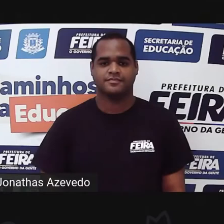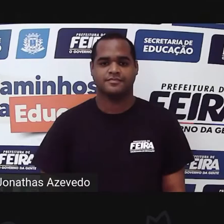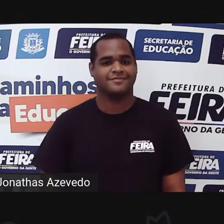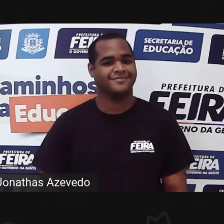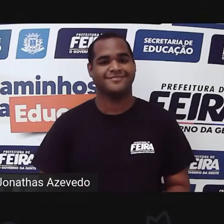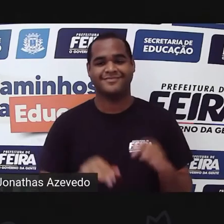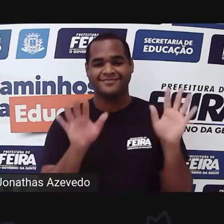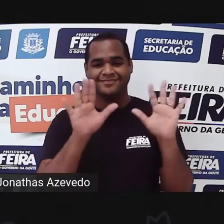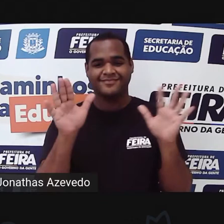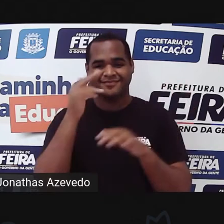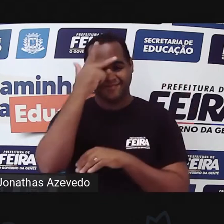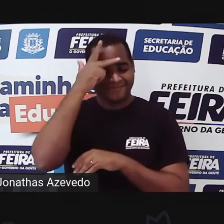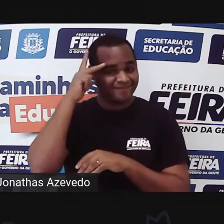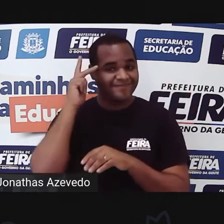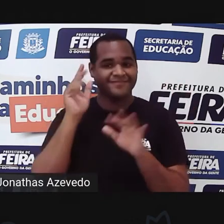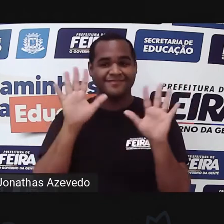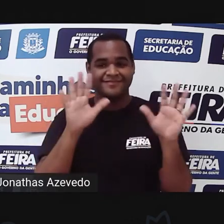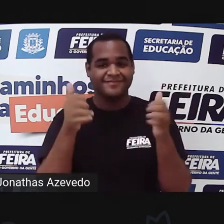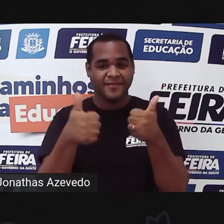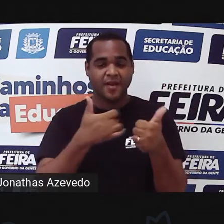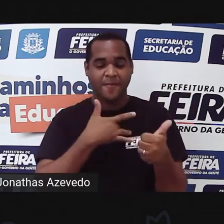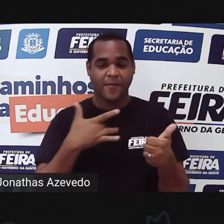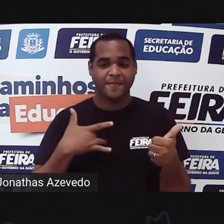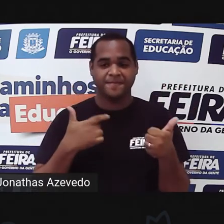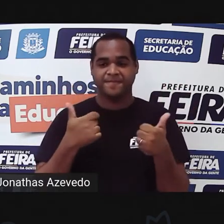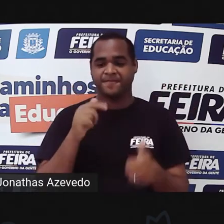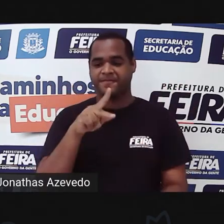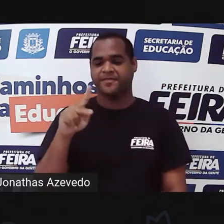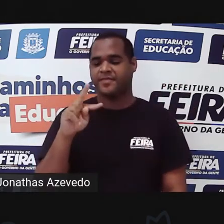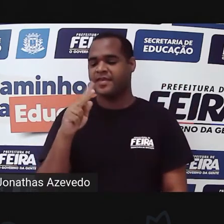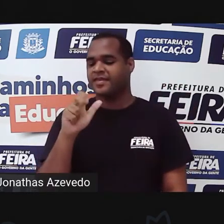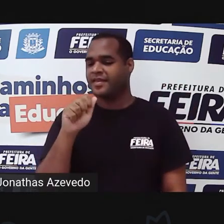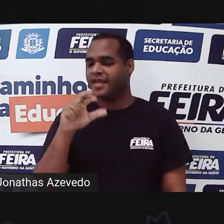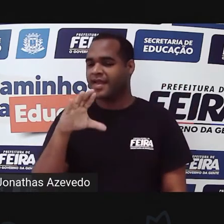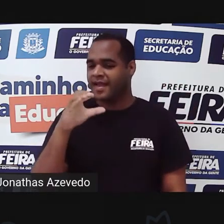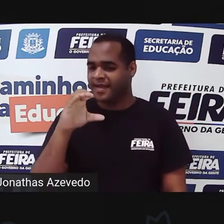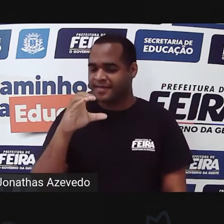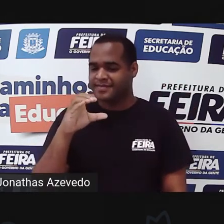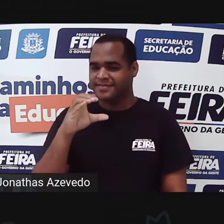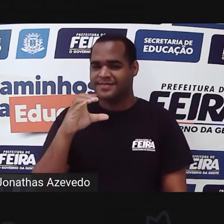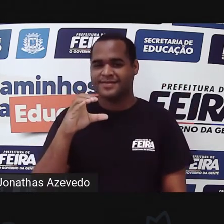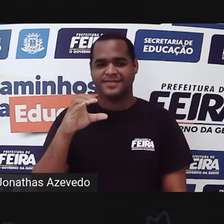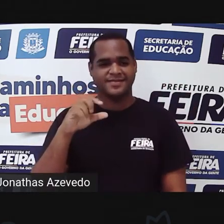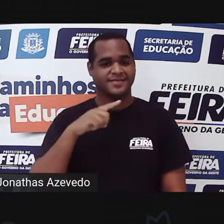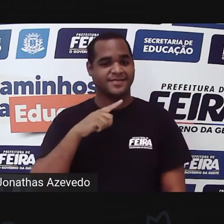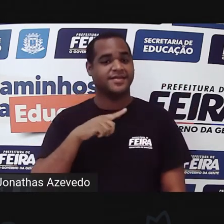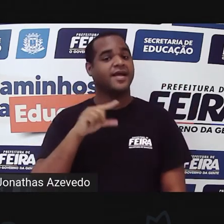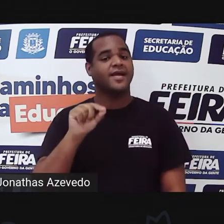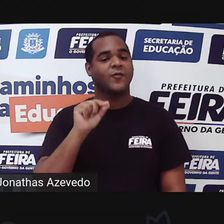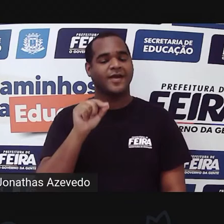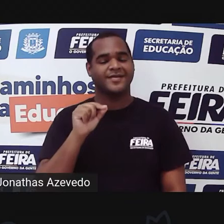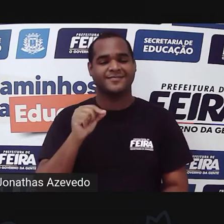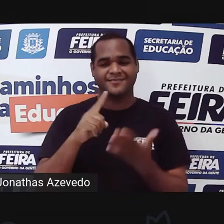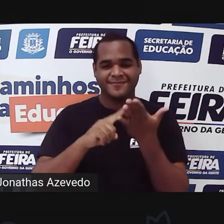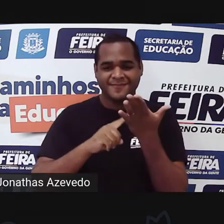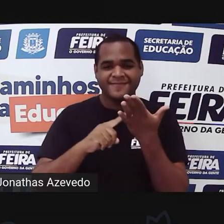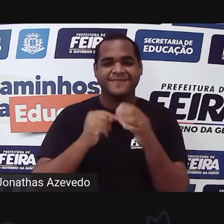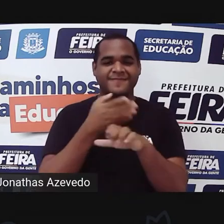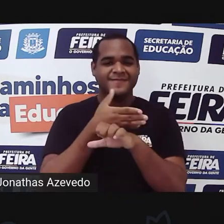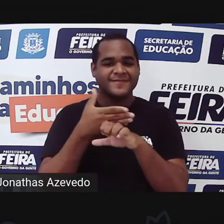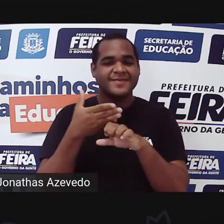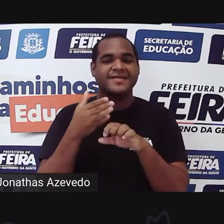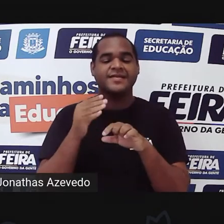Olá pessoal, tudo bem com vocês? Eu sou a professora Tara Santos de Ciências. Sou uma mulher de pele clara, tenho um cabelo